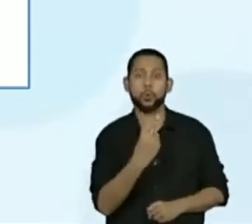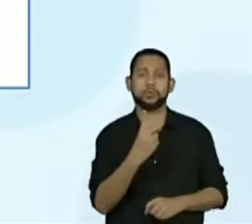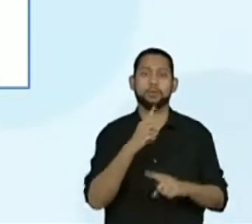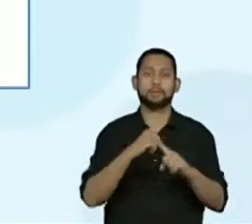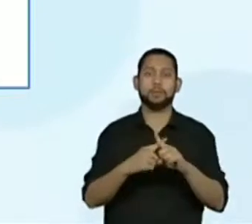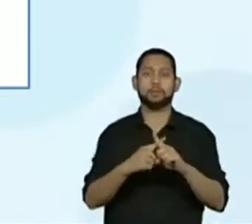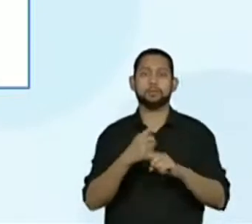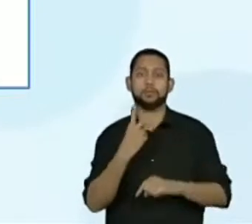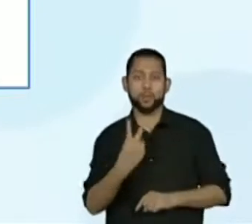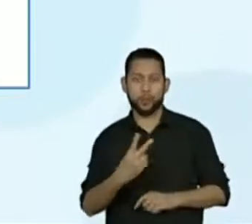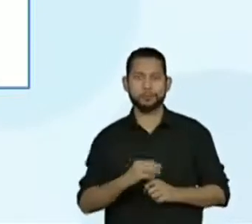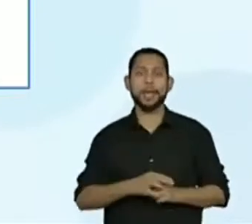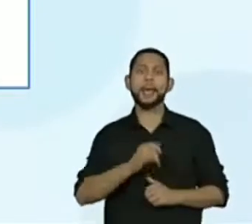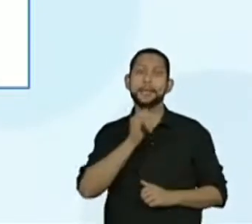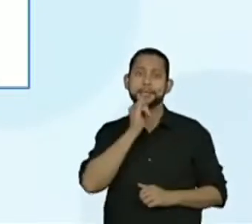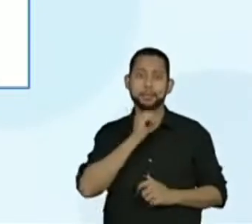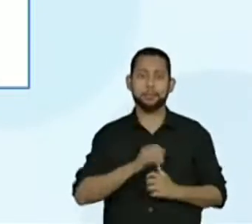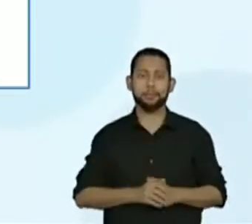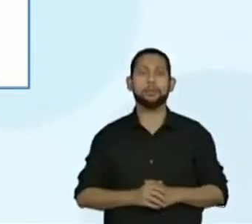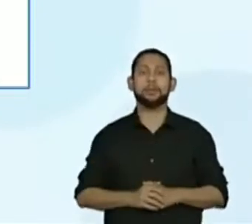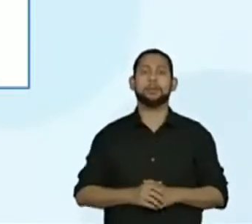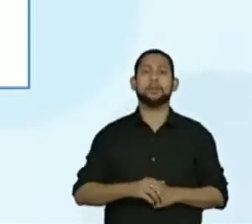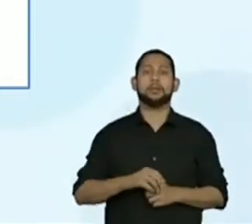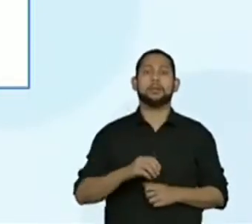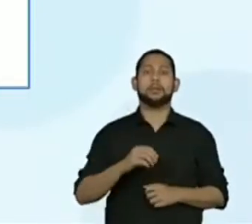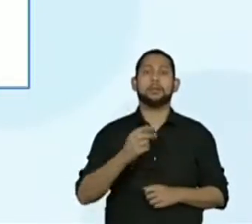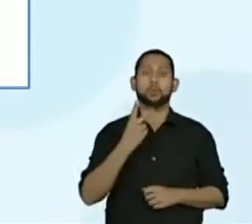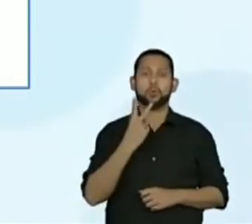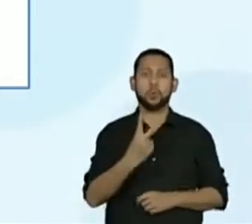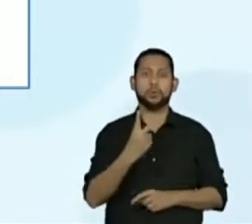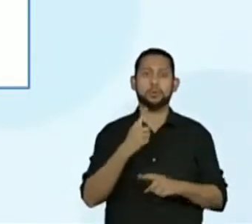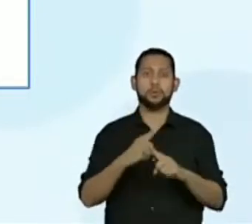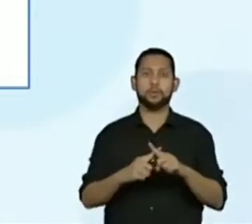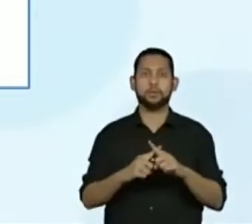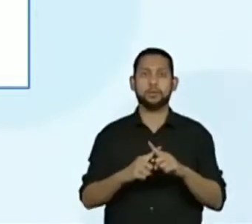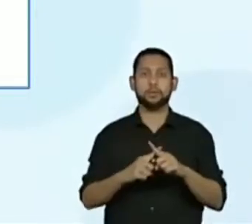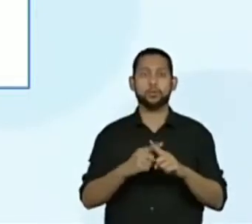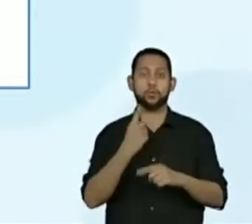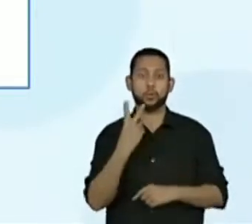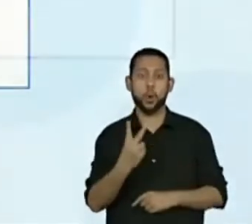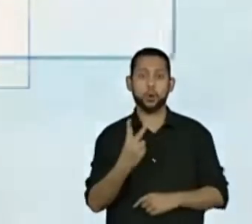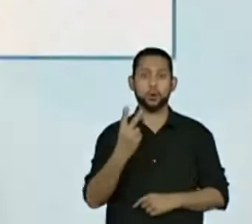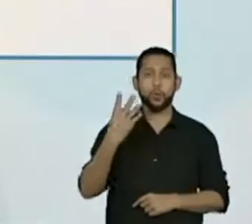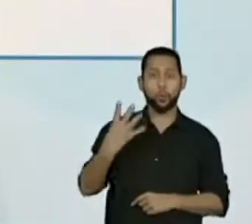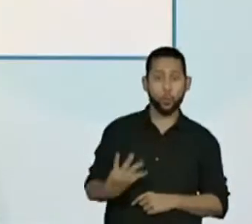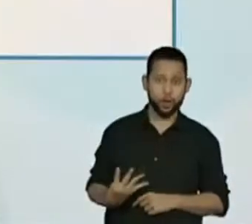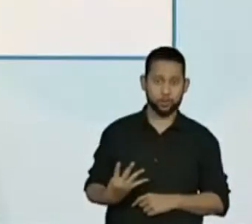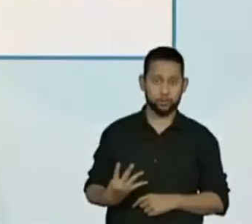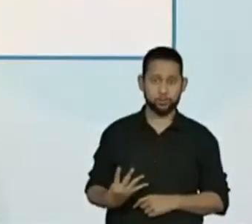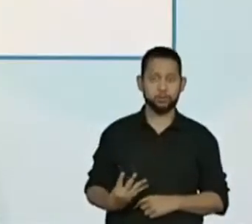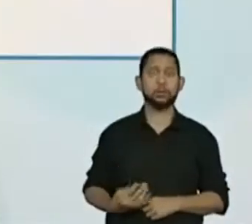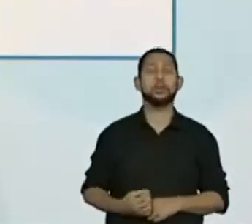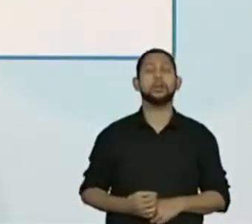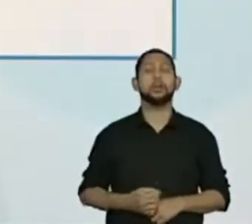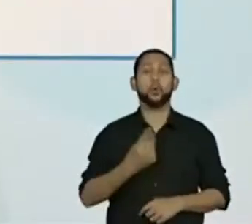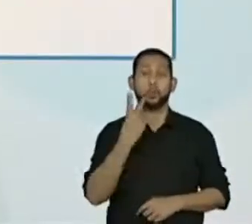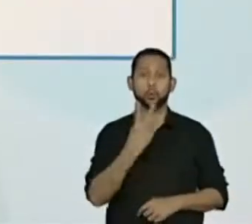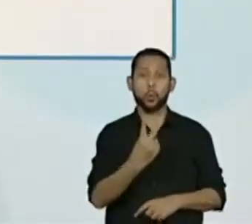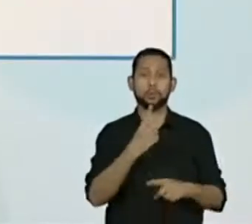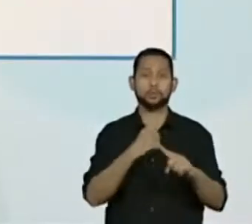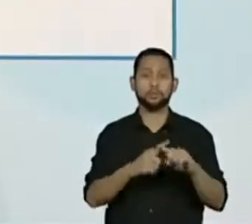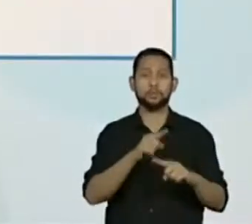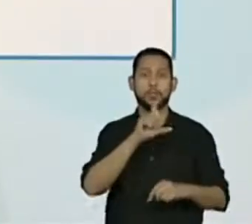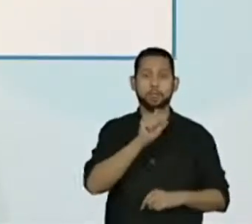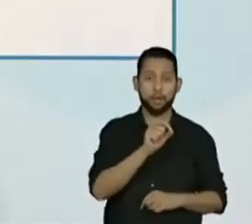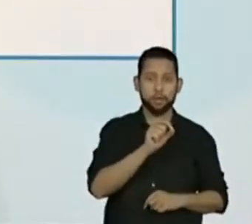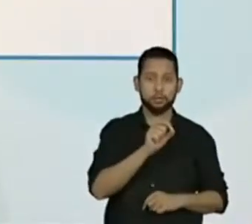12 mais 12, você vai obter 24. É um fato que a gente já conhece, um fato básico que a gente já conhece